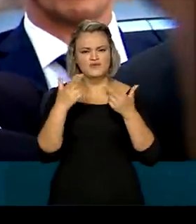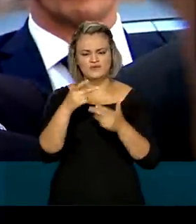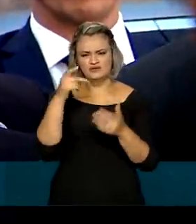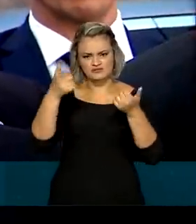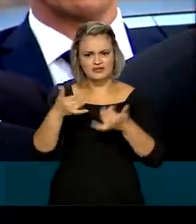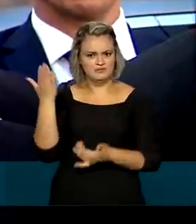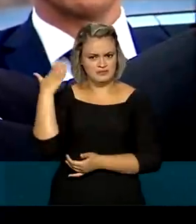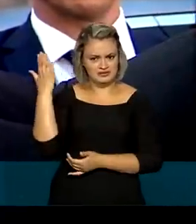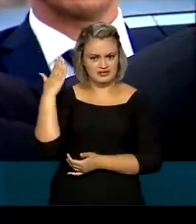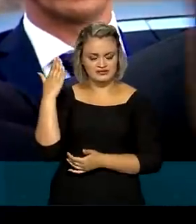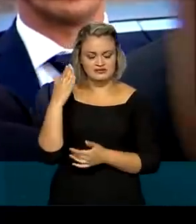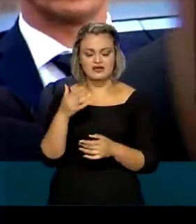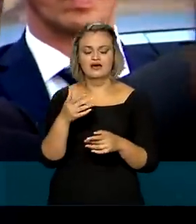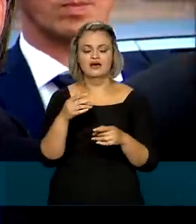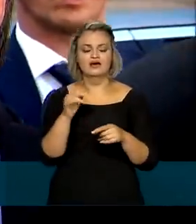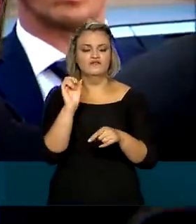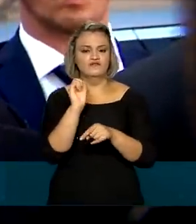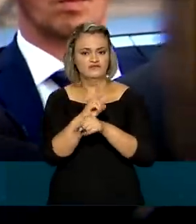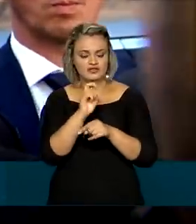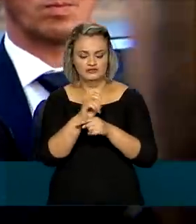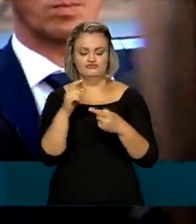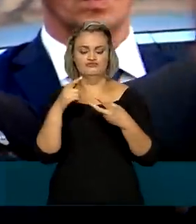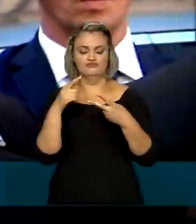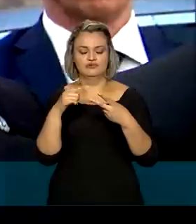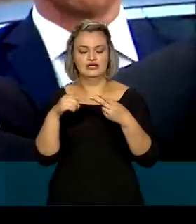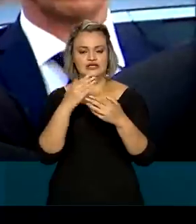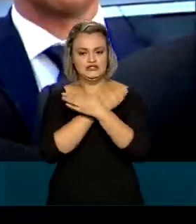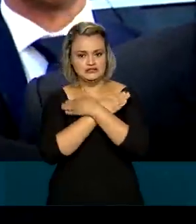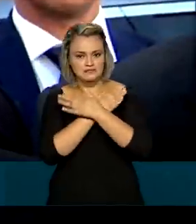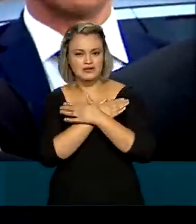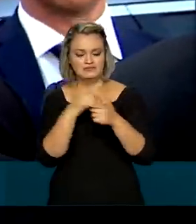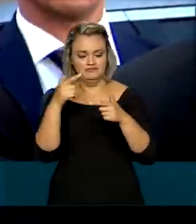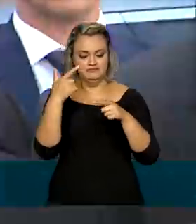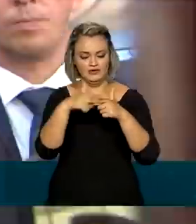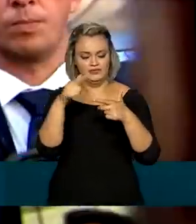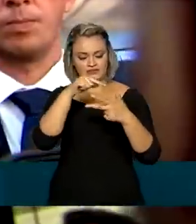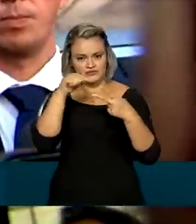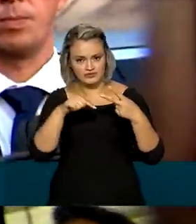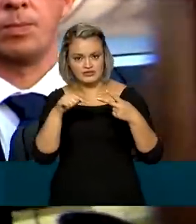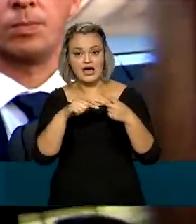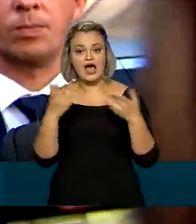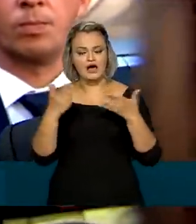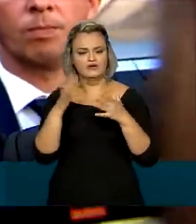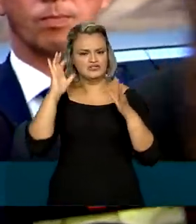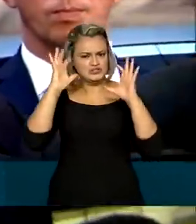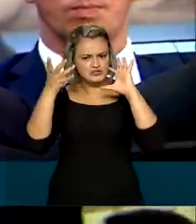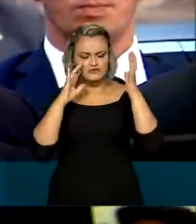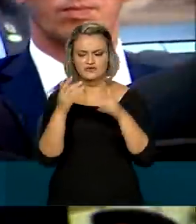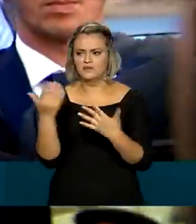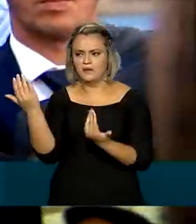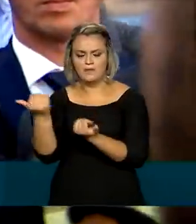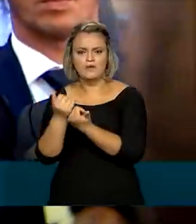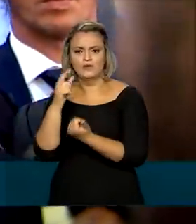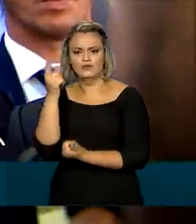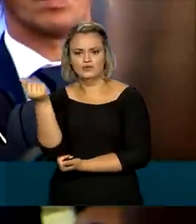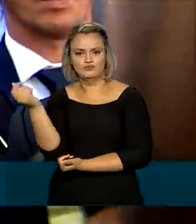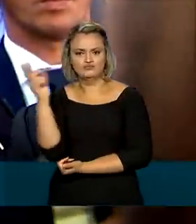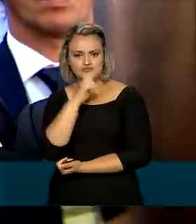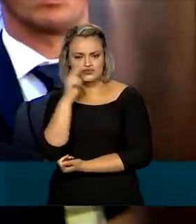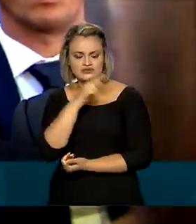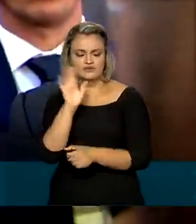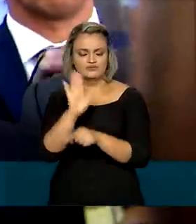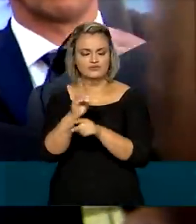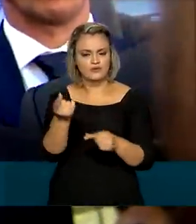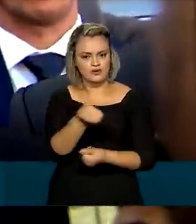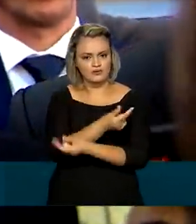tínhamos dois problemas, o vírus de desemprego. Nós investimos muito na questão do emprego com o Pronamp, no auxílio emergencial que mudou a economia também,